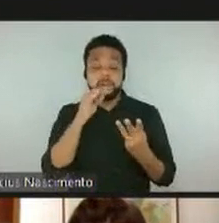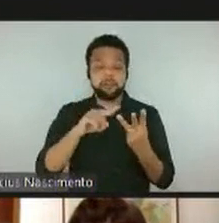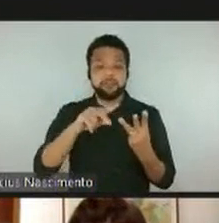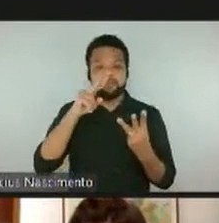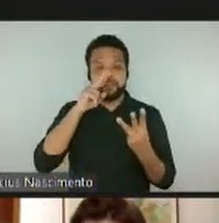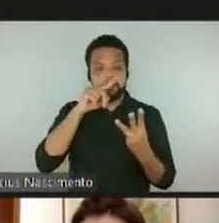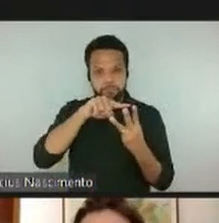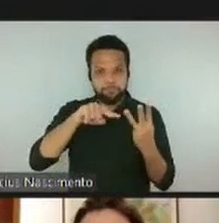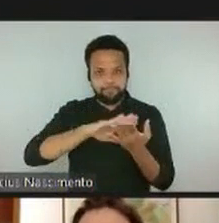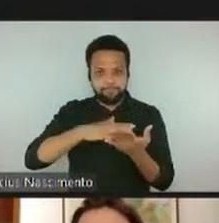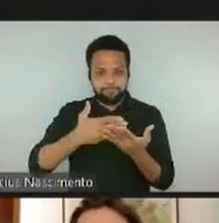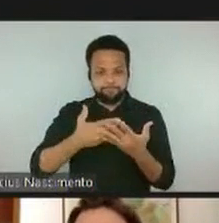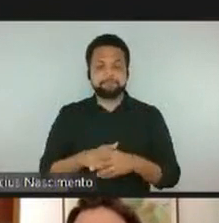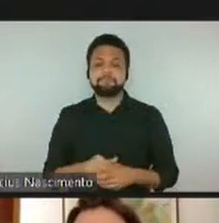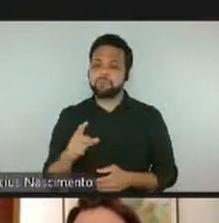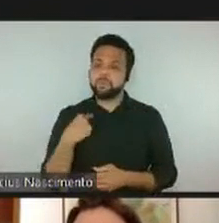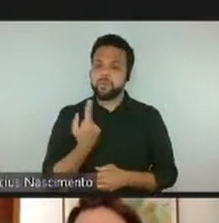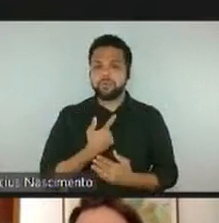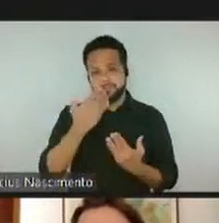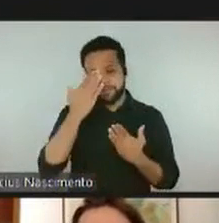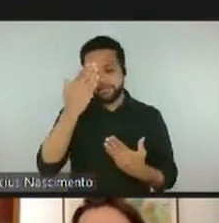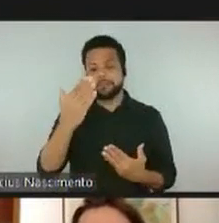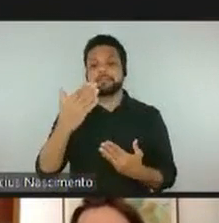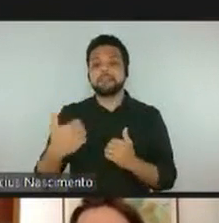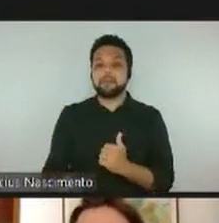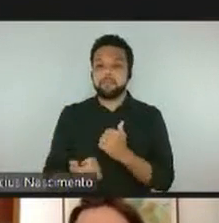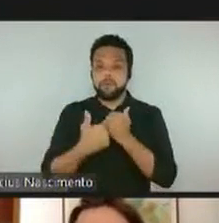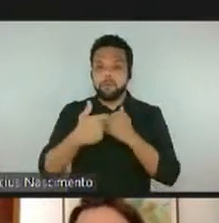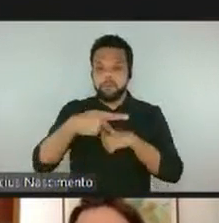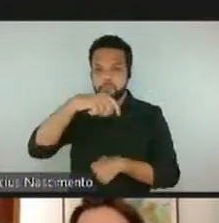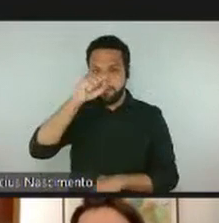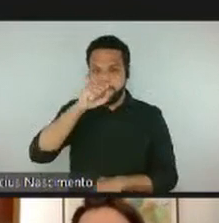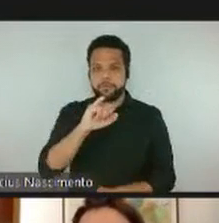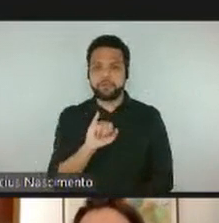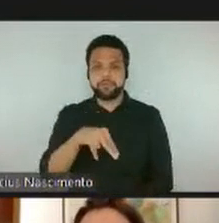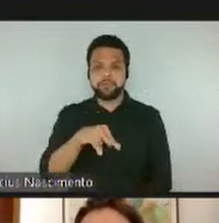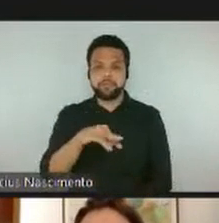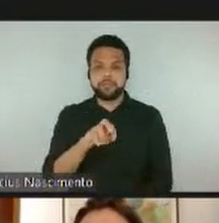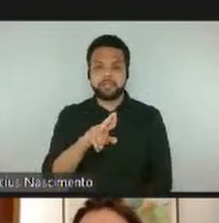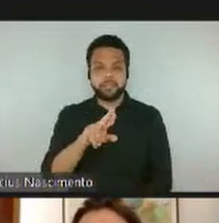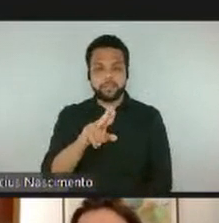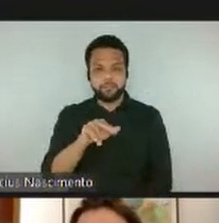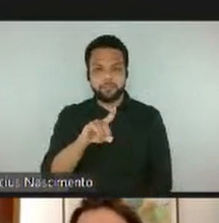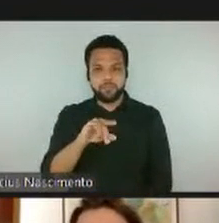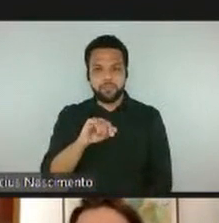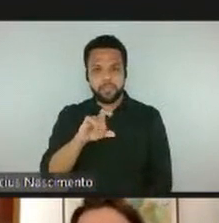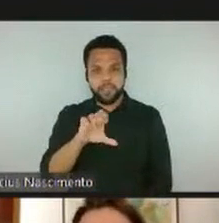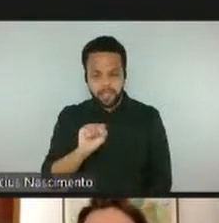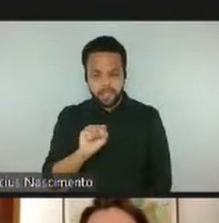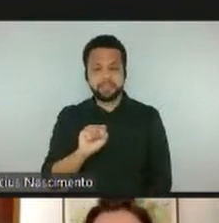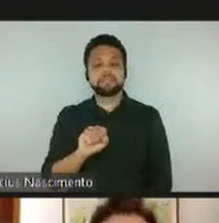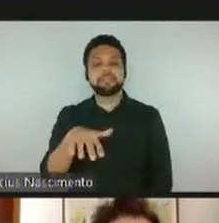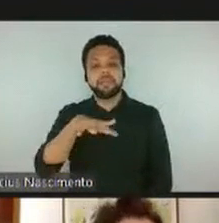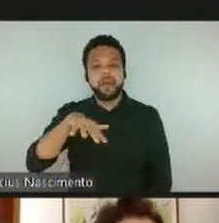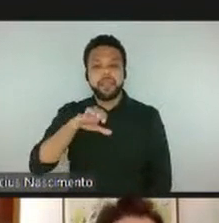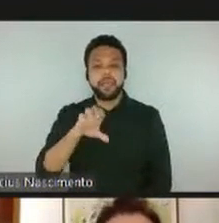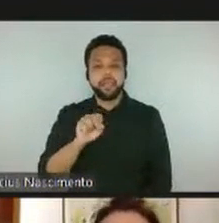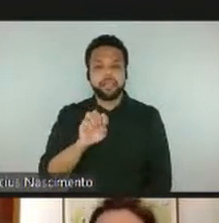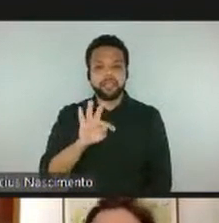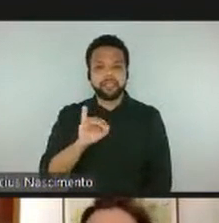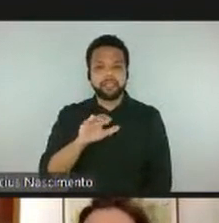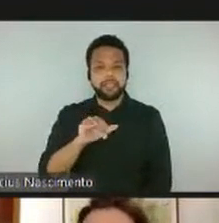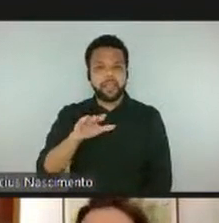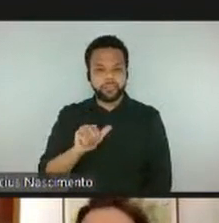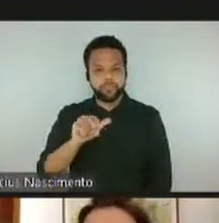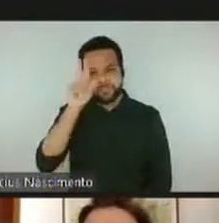Agradecemos o apoio do Programa de Pós-Graduação Interunidades em Estética e História da Arte da Universidade de São Paulo, do Grupo de